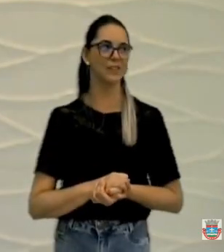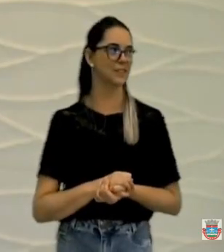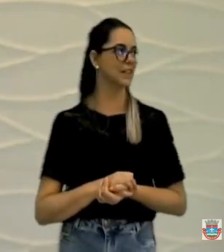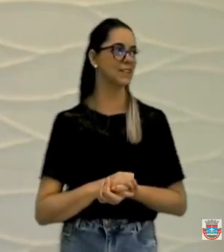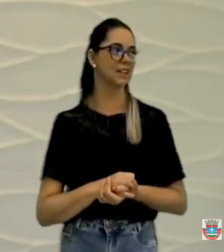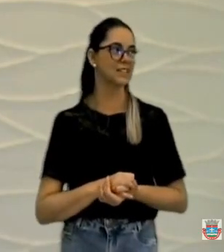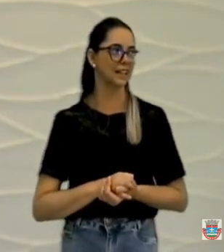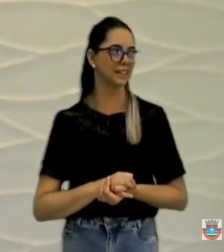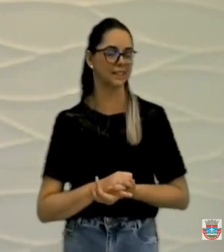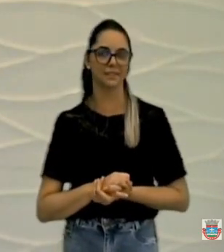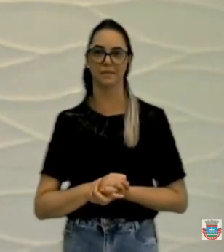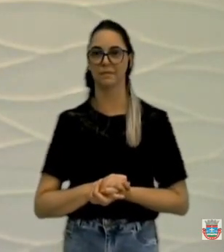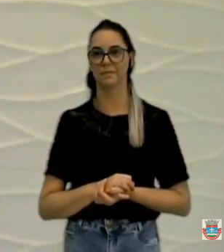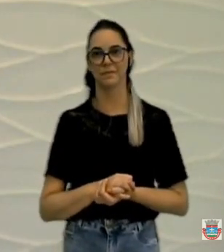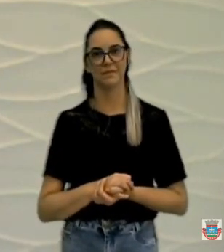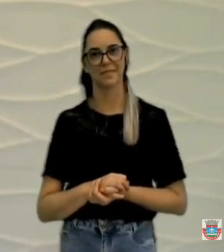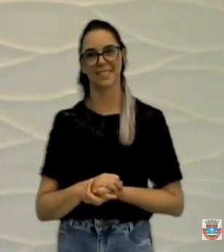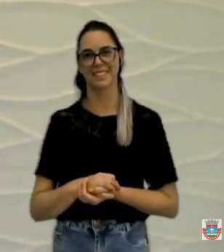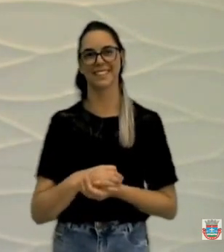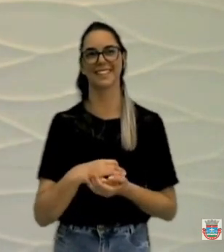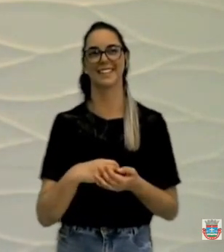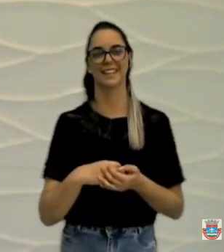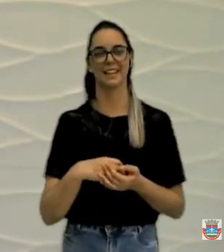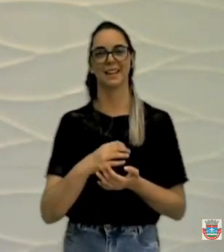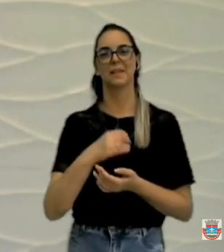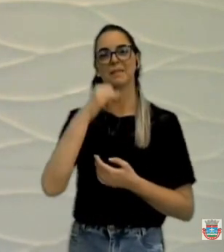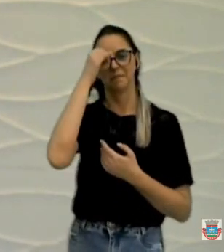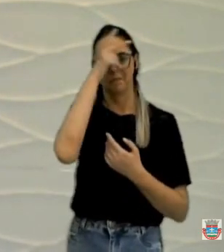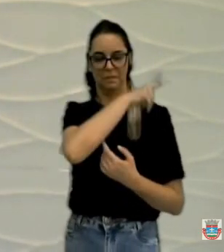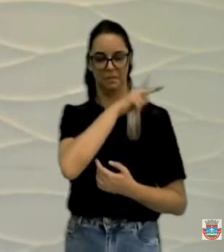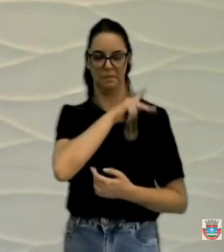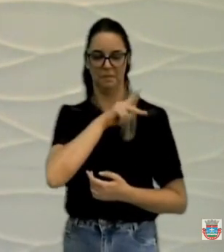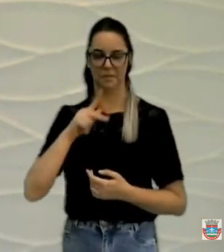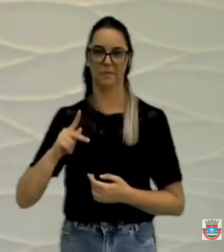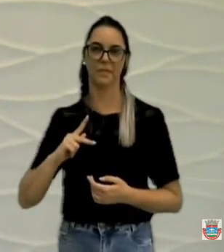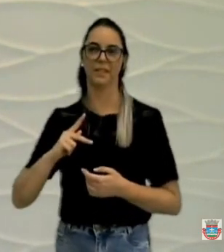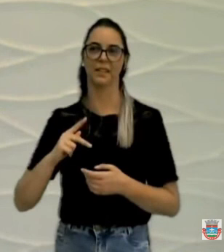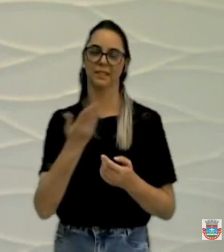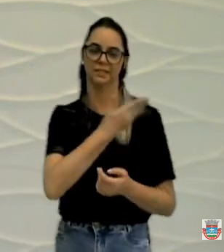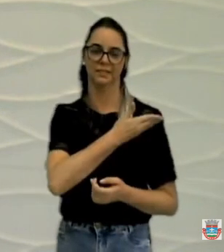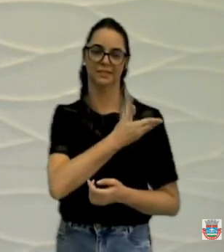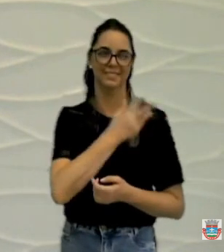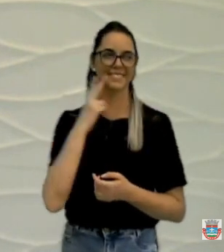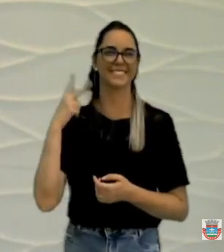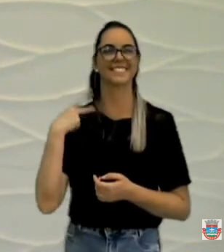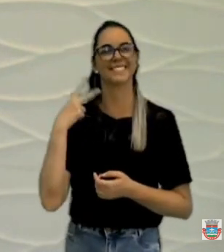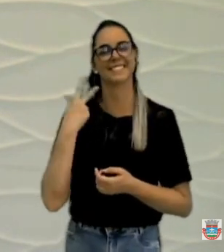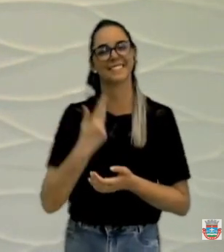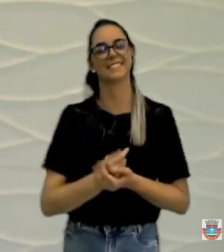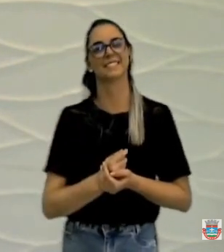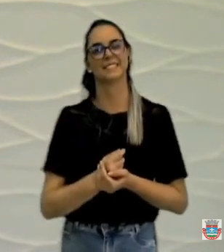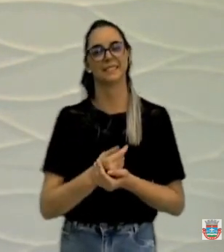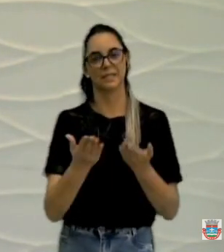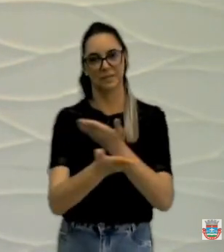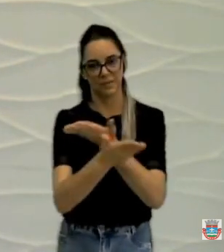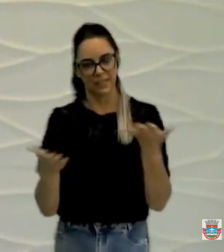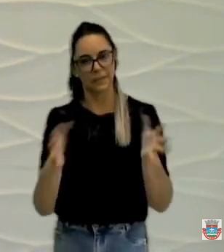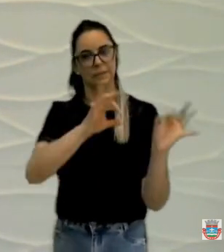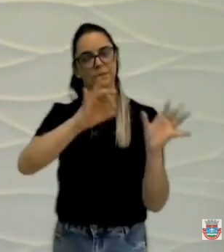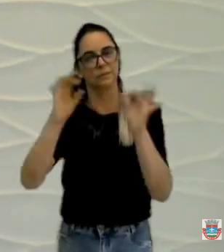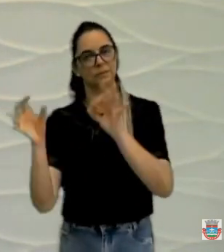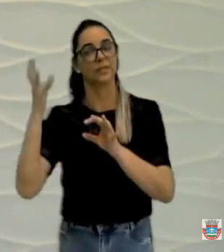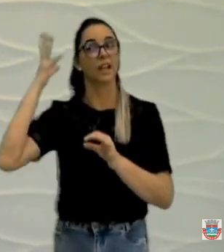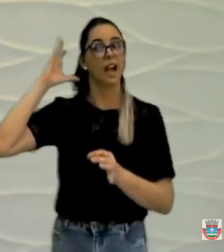Bom dia, senhor presidente, colegas vereadores, colegas vereadoras. Bom dia, pessoal que nos escuta através das rádios comunitárias,